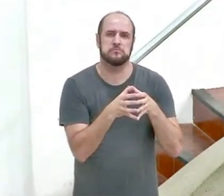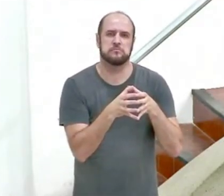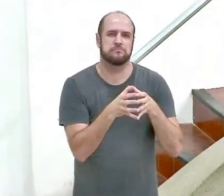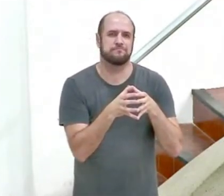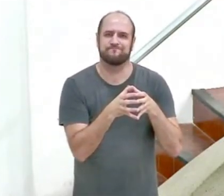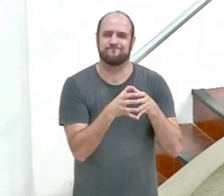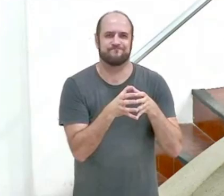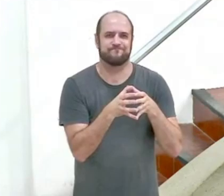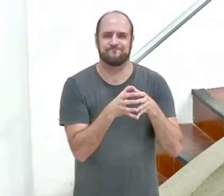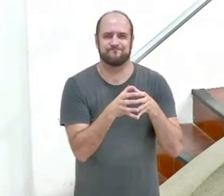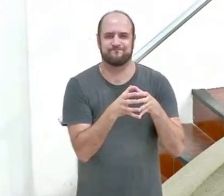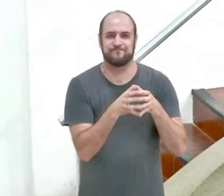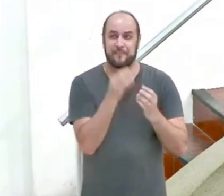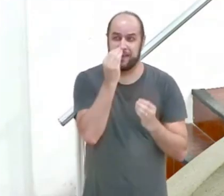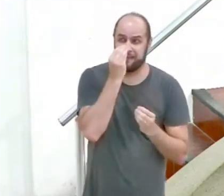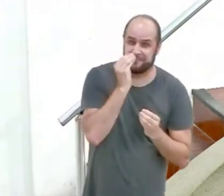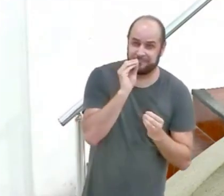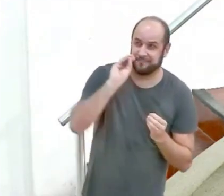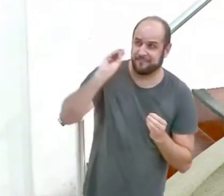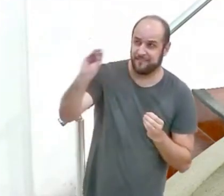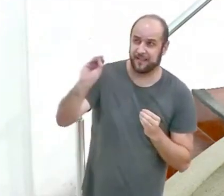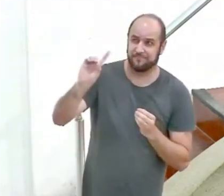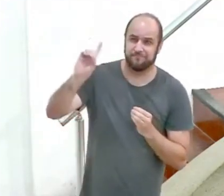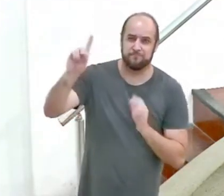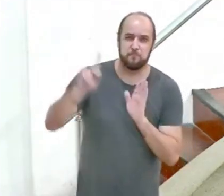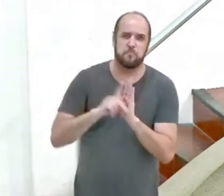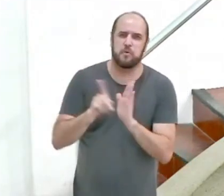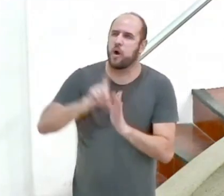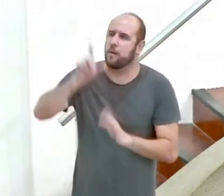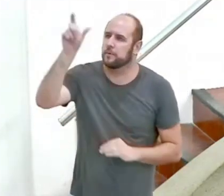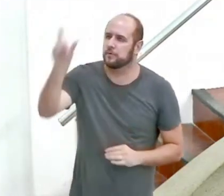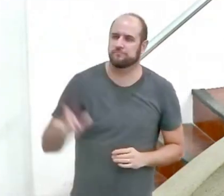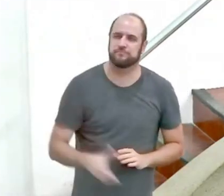rejeitar a palavra de Deus é rejeitar o próprio Deus